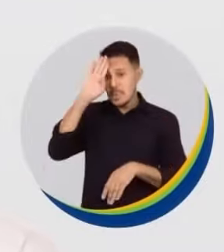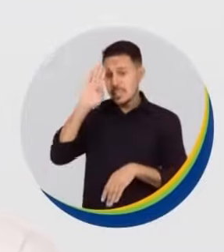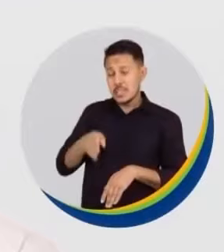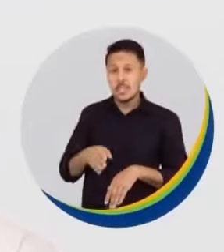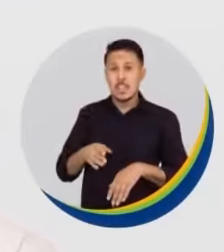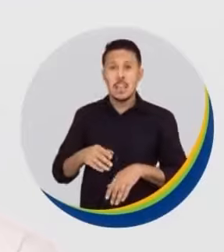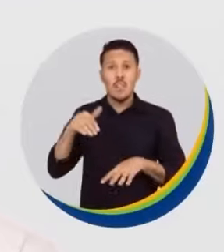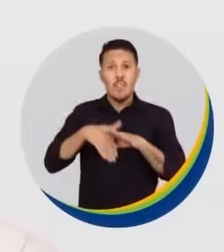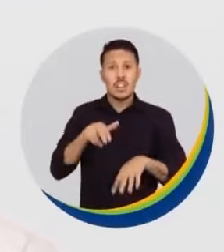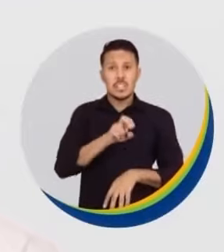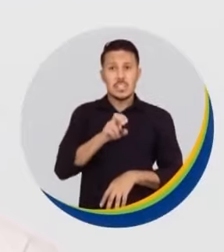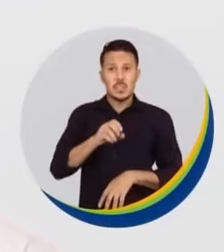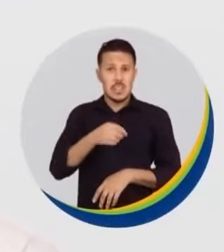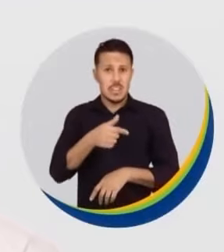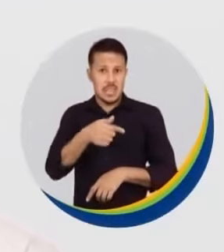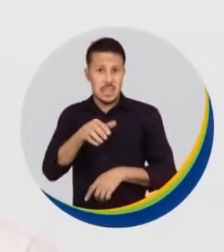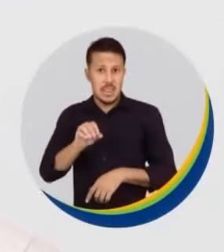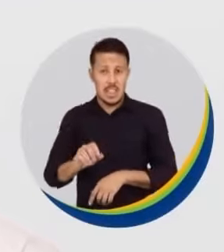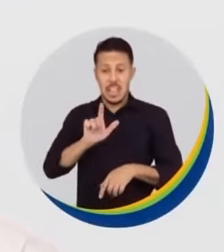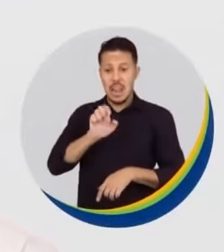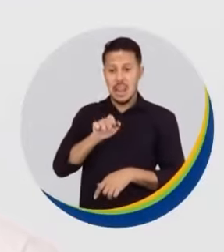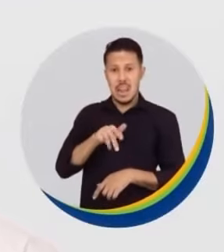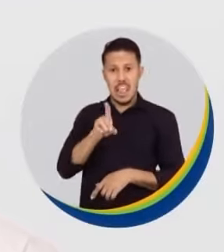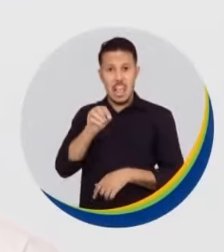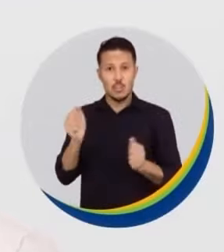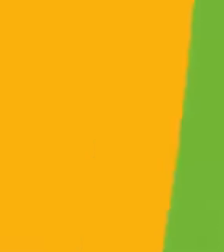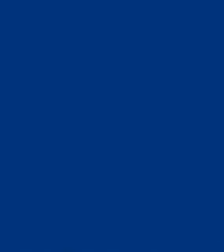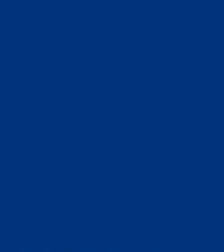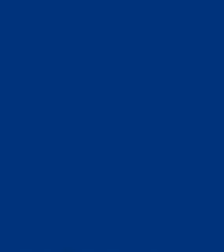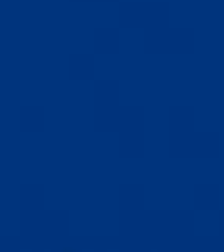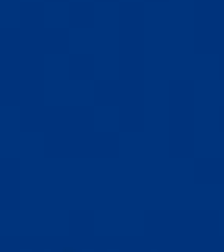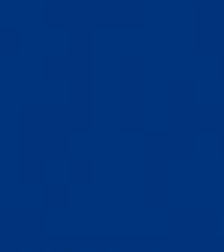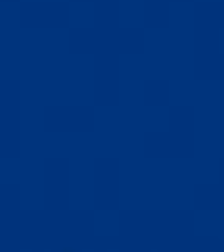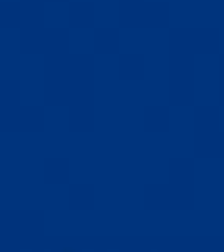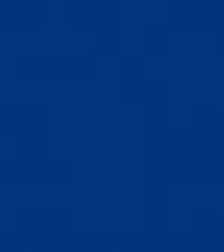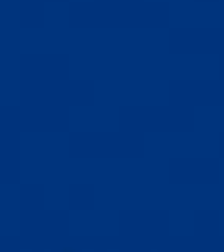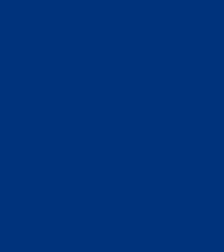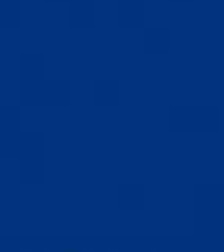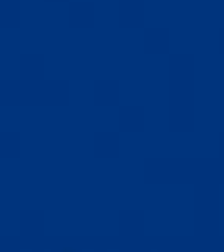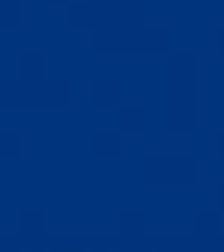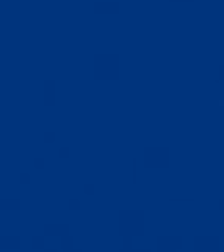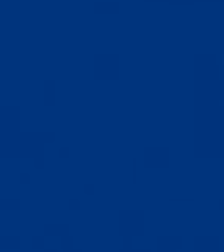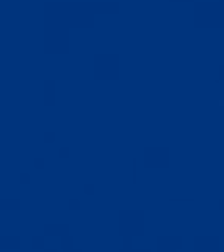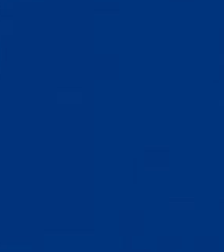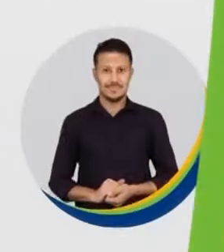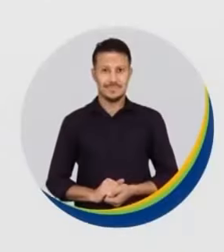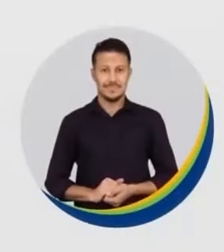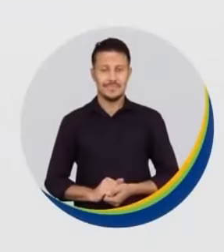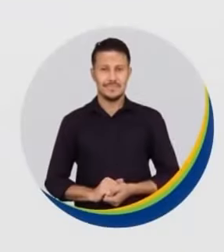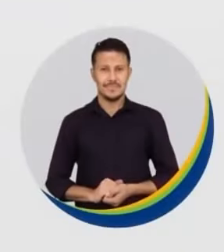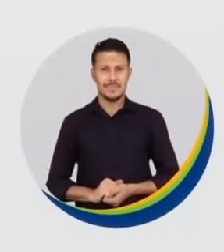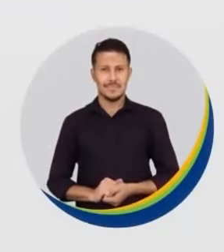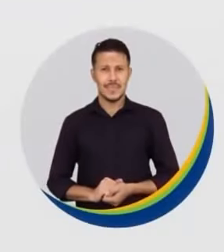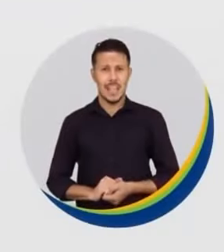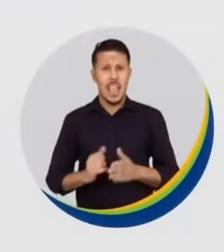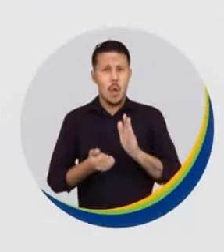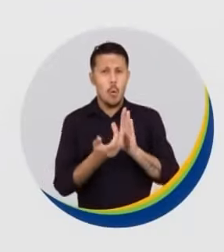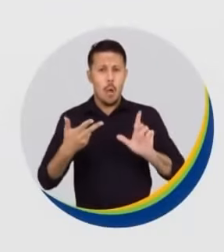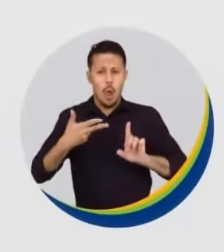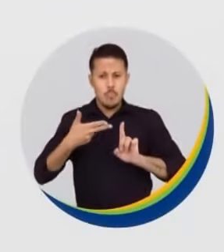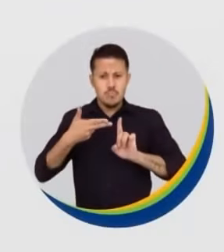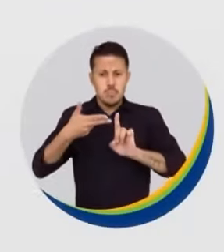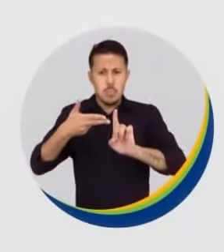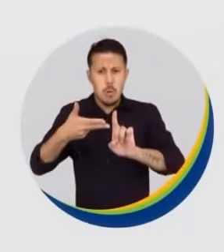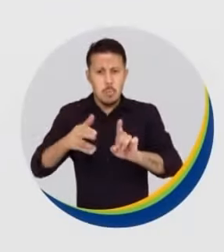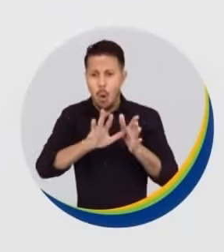55070 Leandro Cussolini com Ricardo Nunes, 15. PSD 55. O número de assaltos na